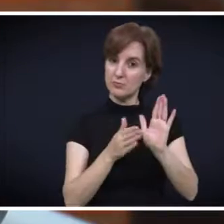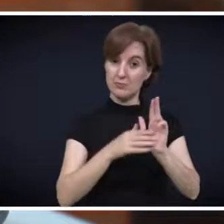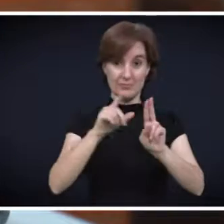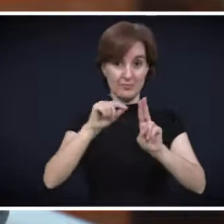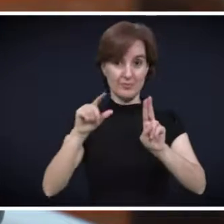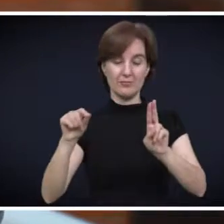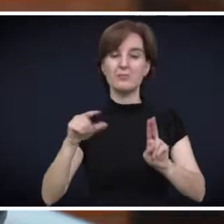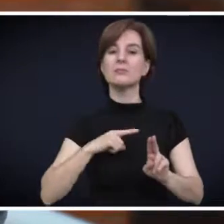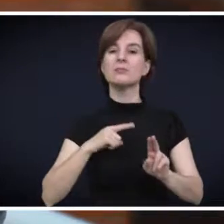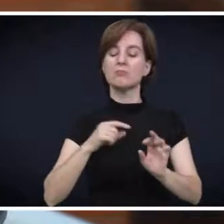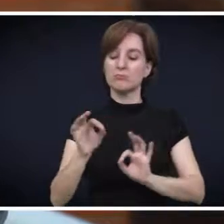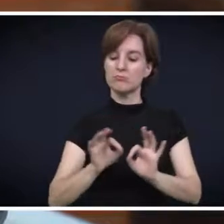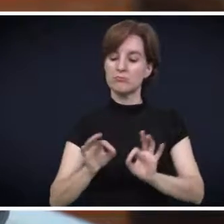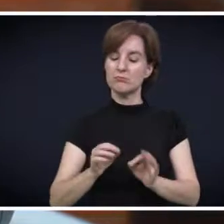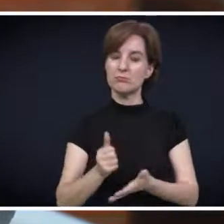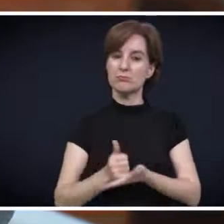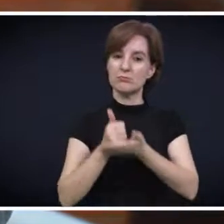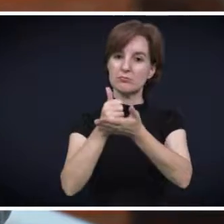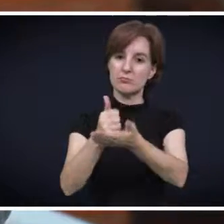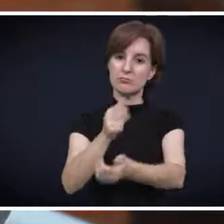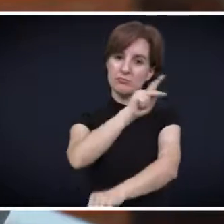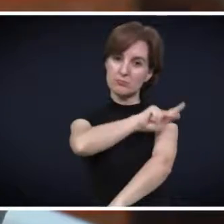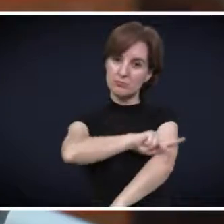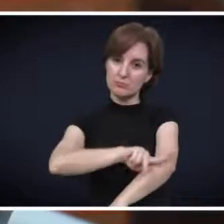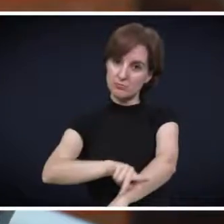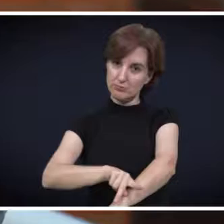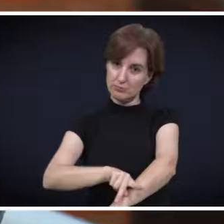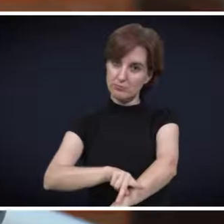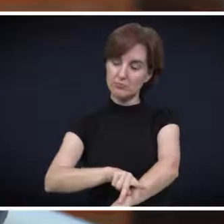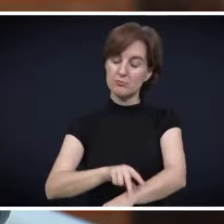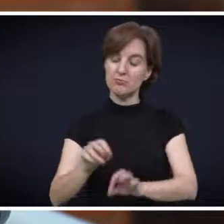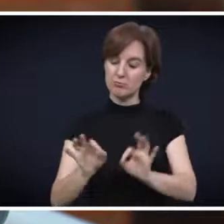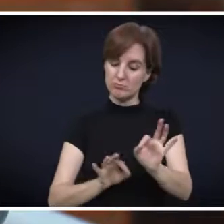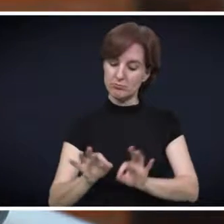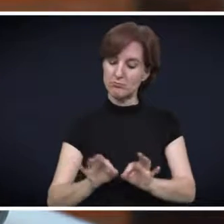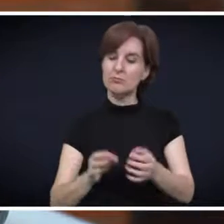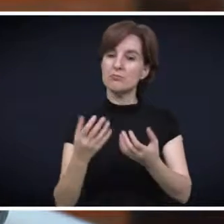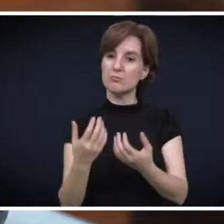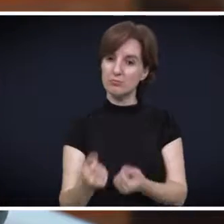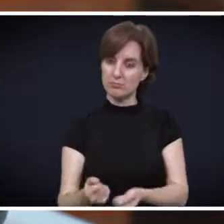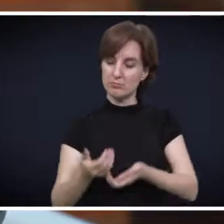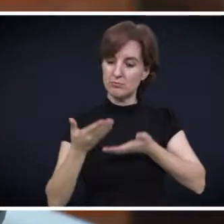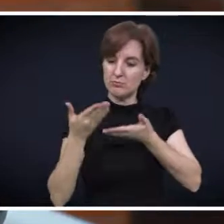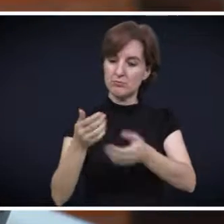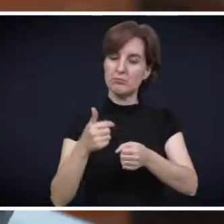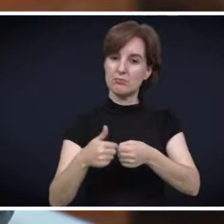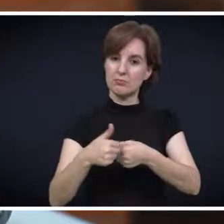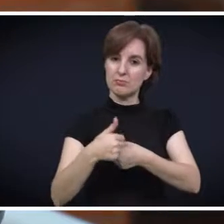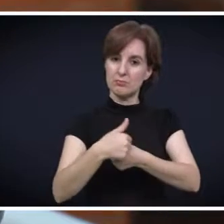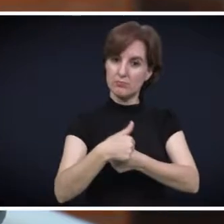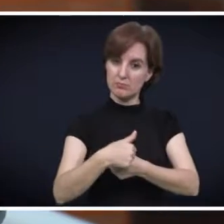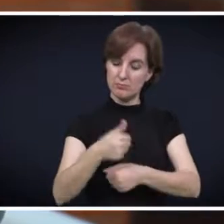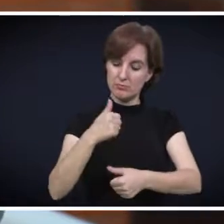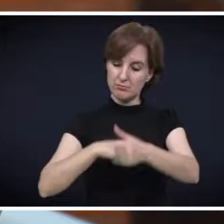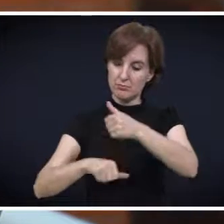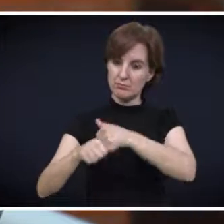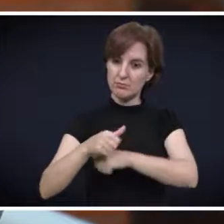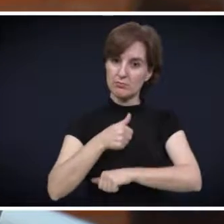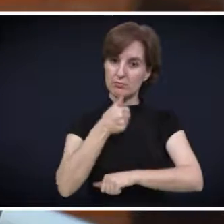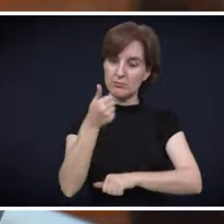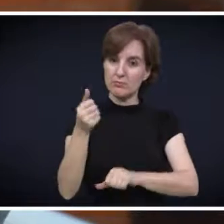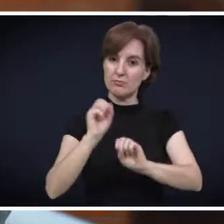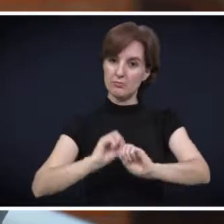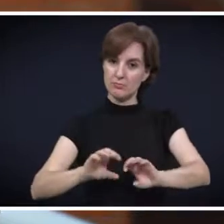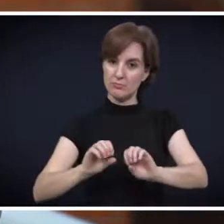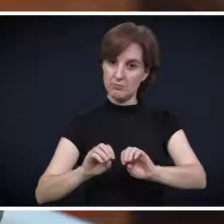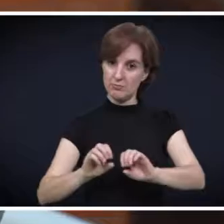propostas da Univates está o programa de assessoria pedagógica externa. O projeto busca atender as demandas do município, no sentido de